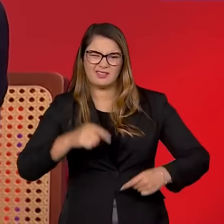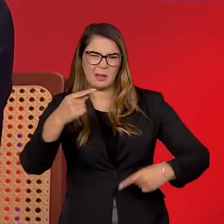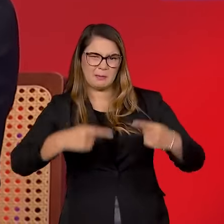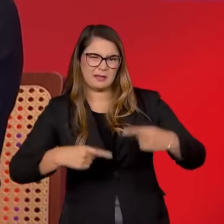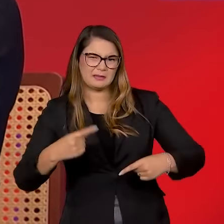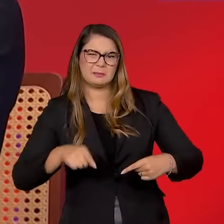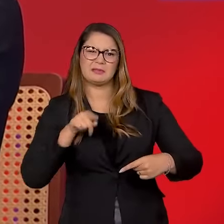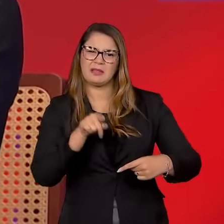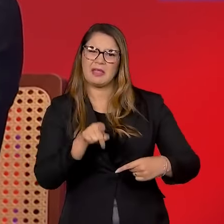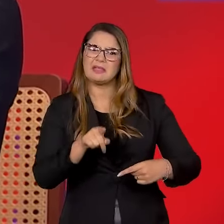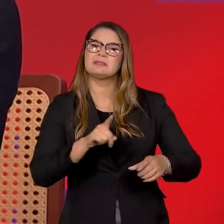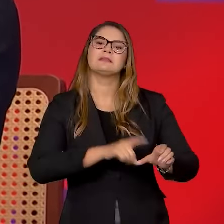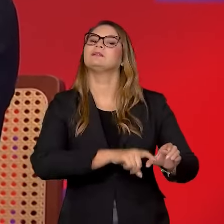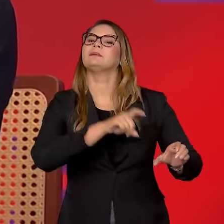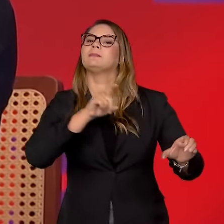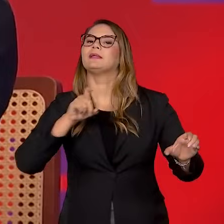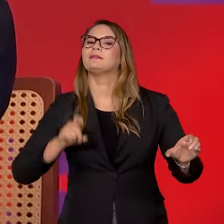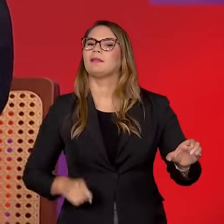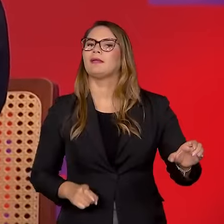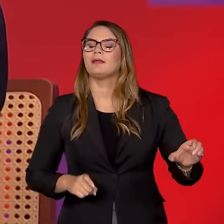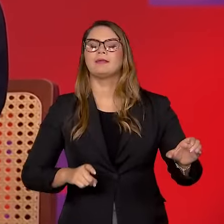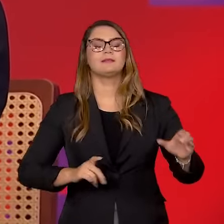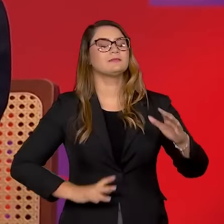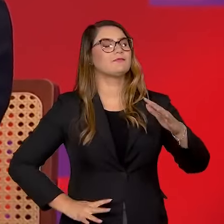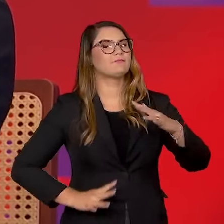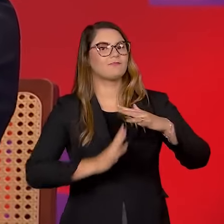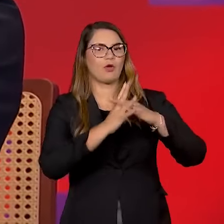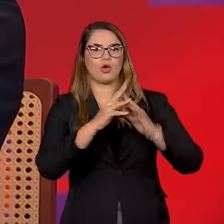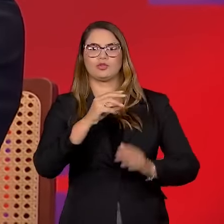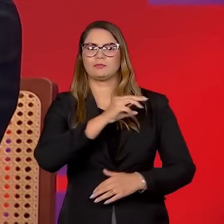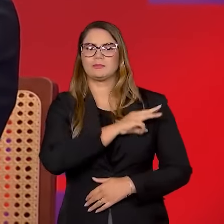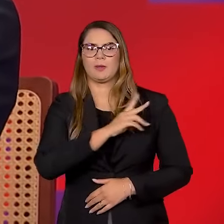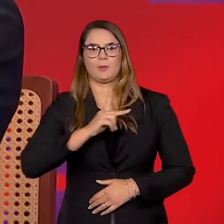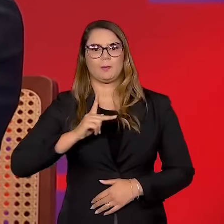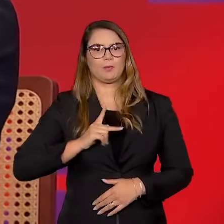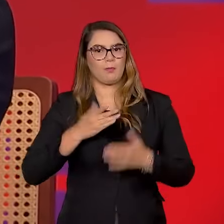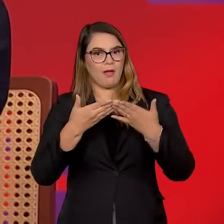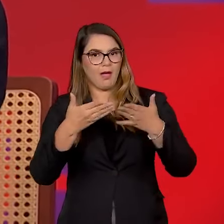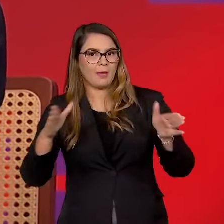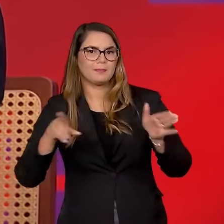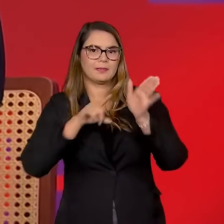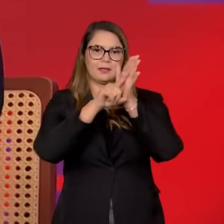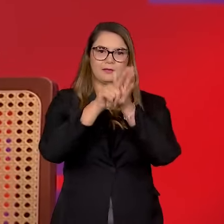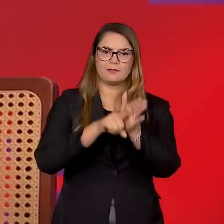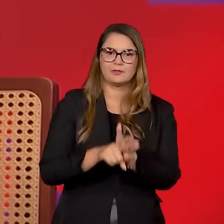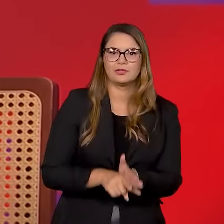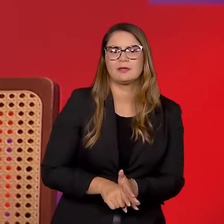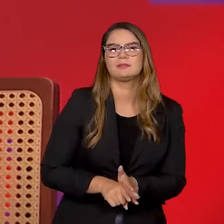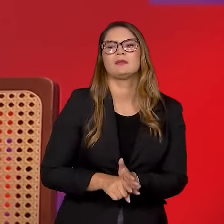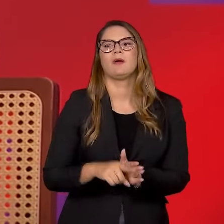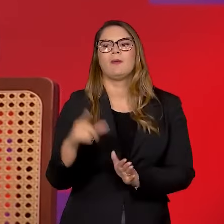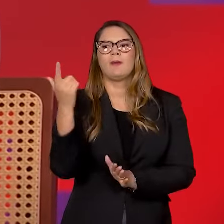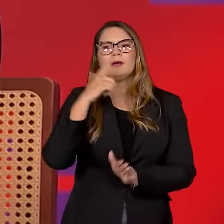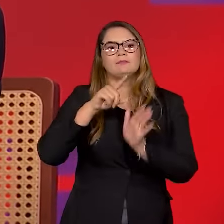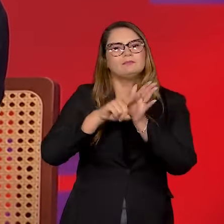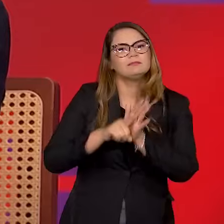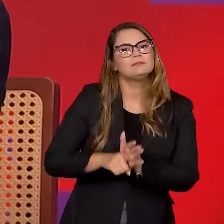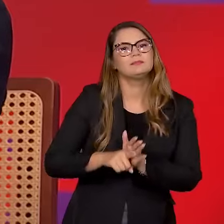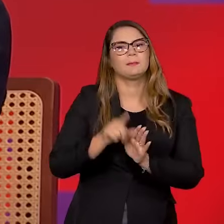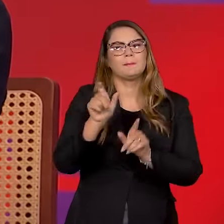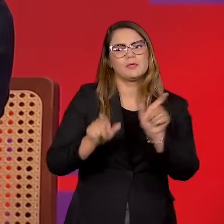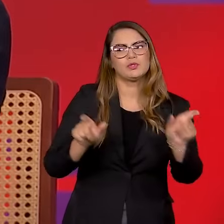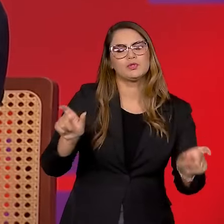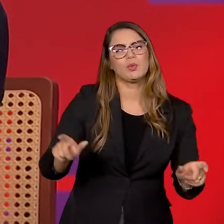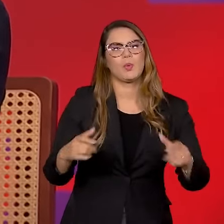exemplo, essa independência extrema do Ministério Público e abrir investigações, muitas vezes, poder investigar pessoas e empresas sem